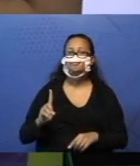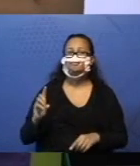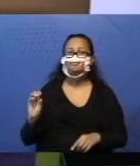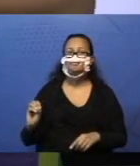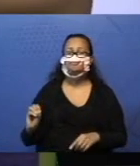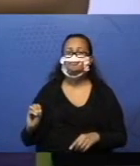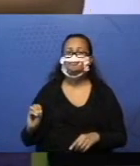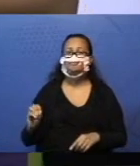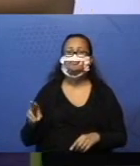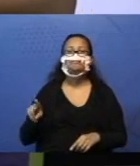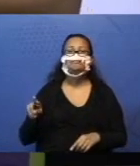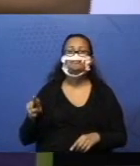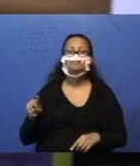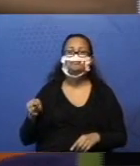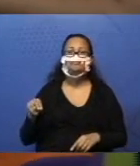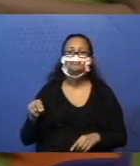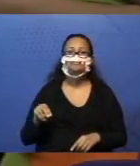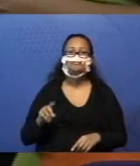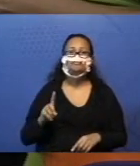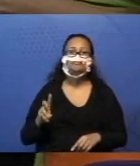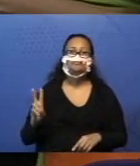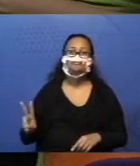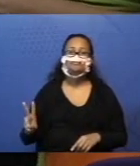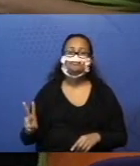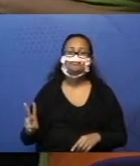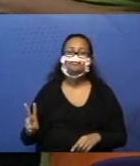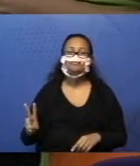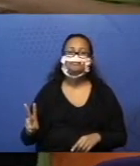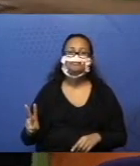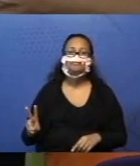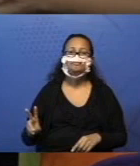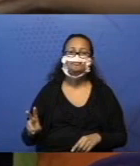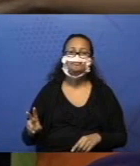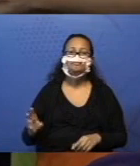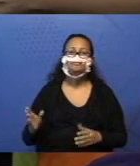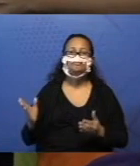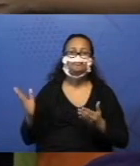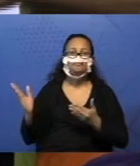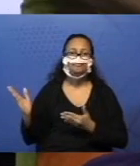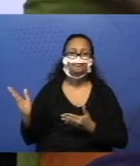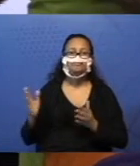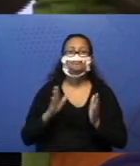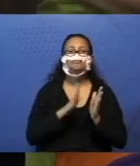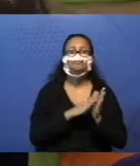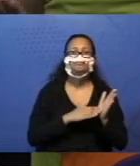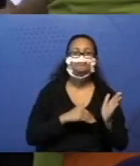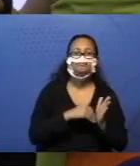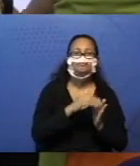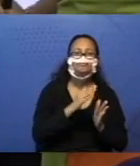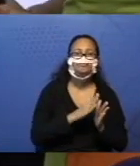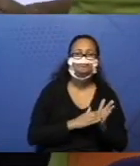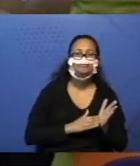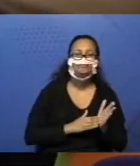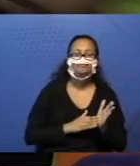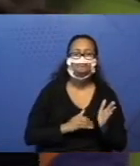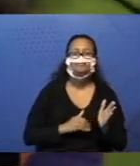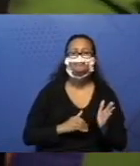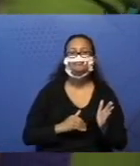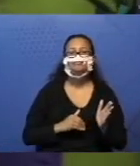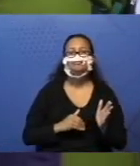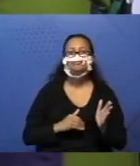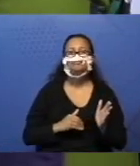10 é igual a 12. Eu venho aqui, depois que eu pintei, que eu pausei o vídeo,